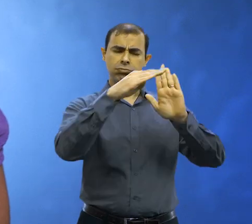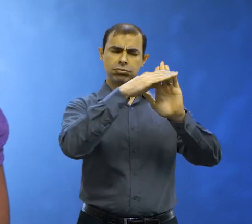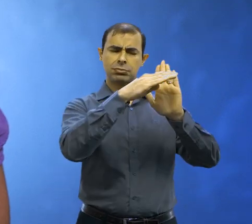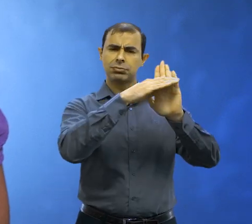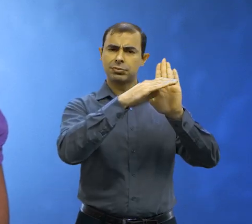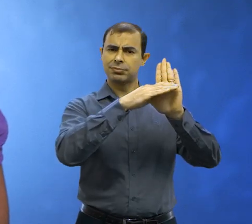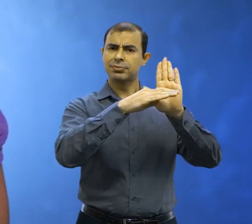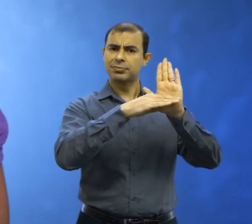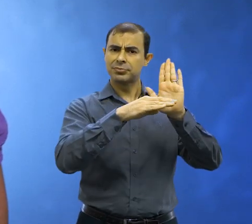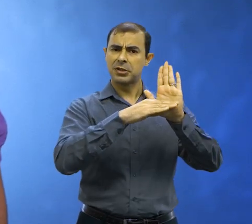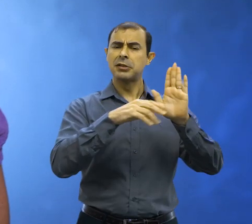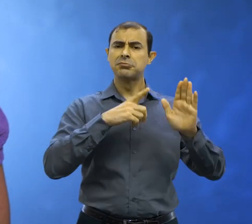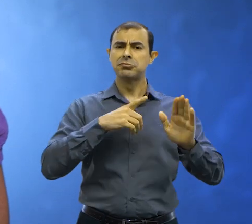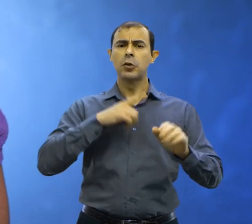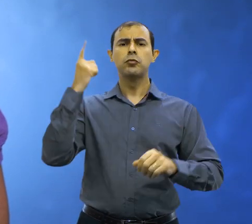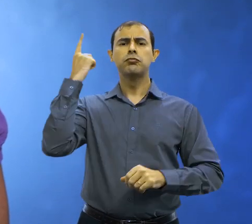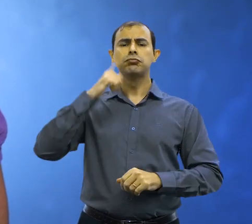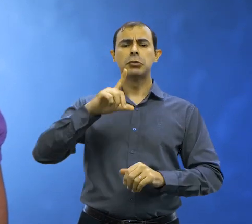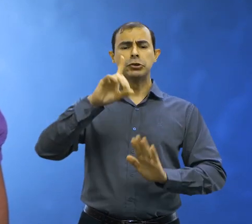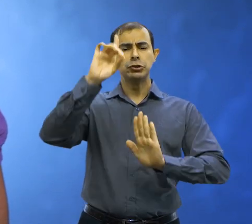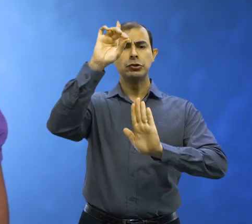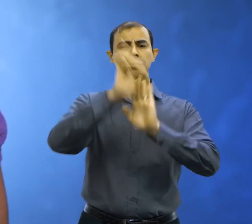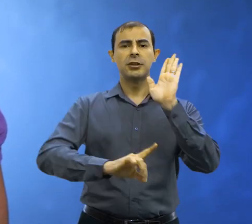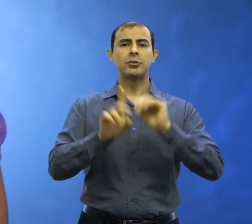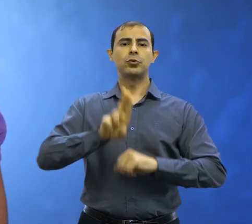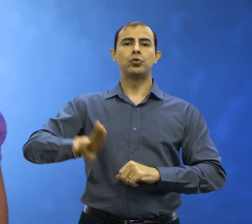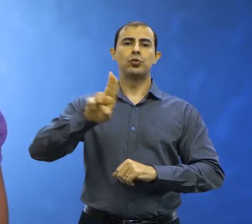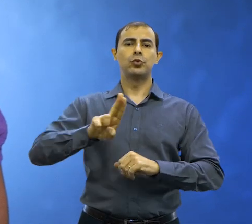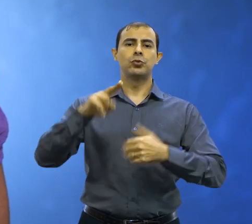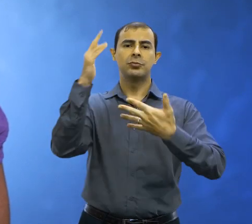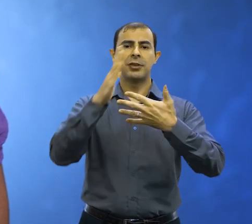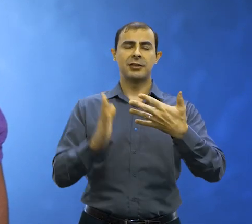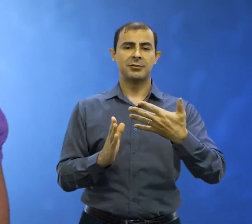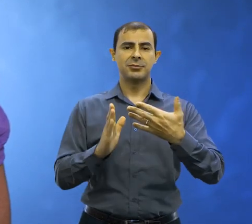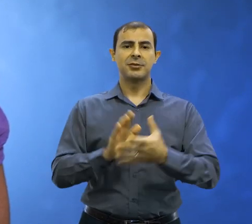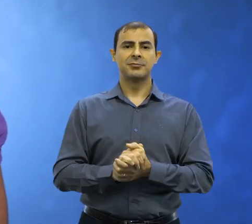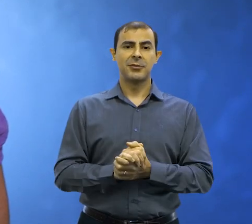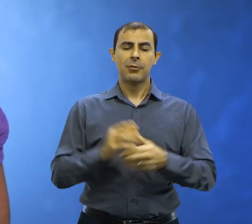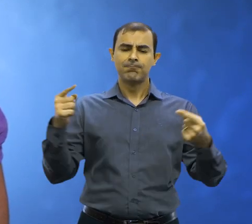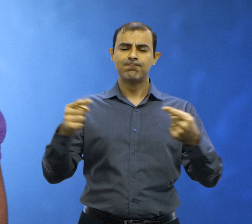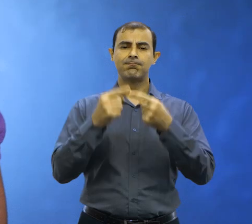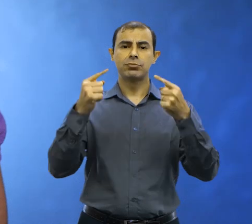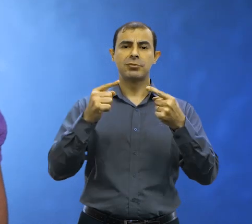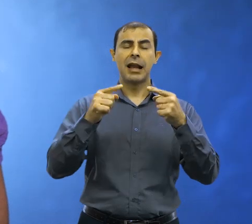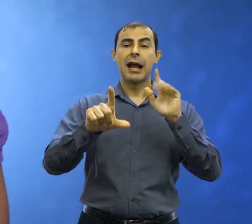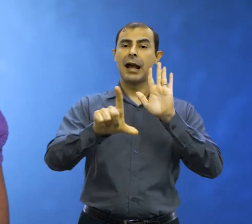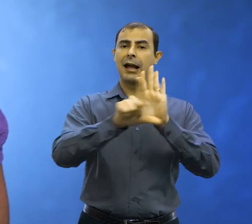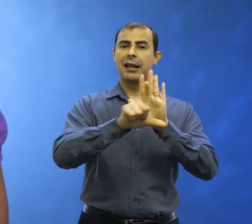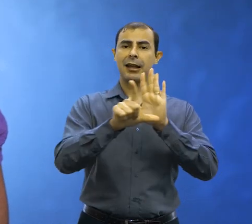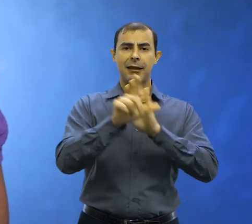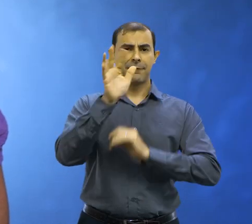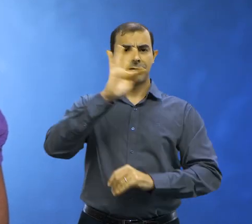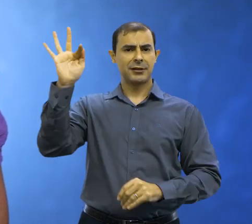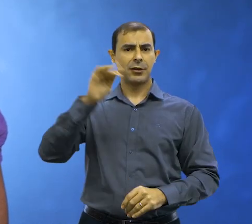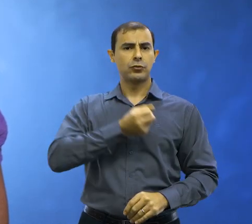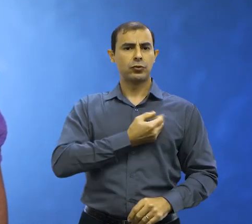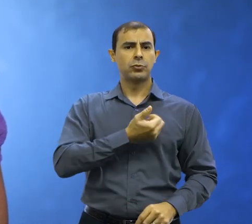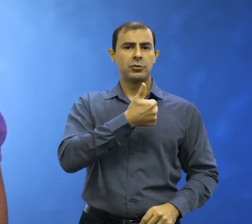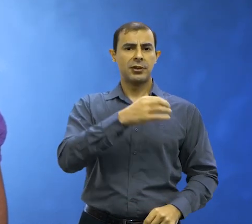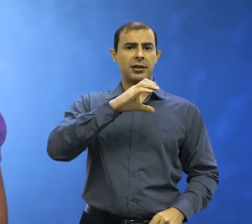normas garantem e ampliam o direito do uso da Libras, já previsto na Lei Federal 10